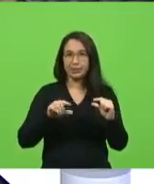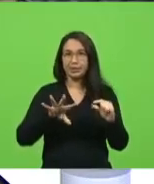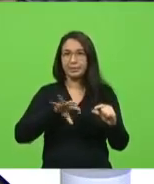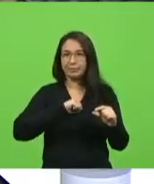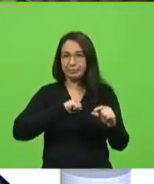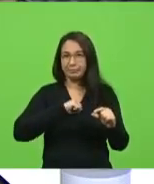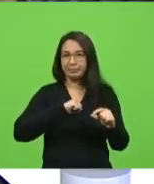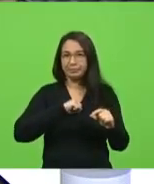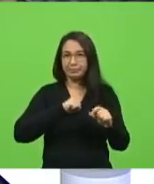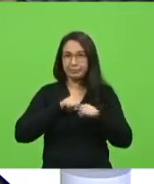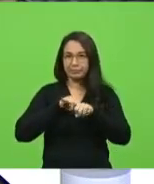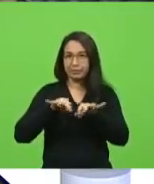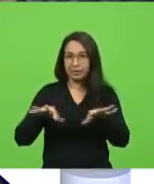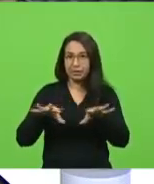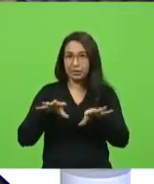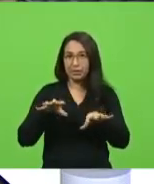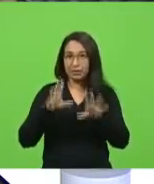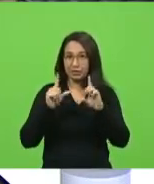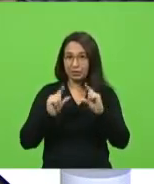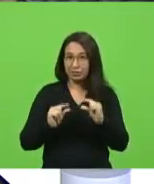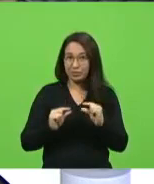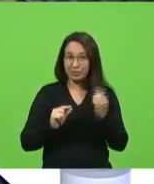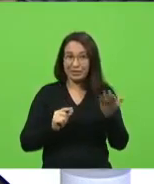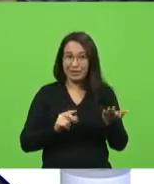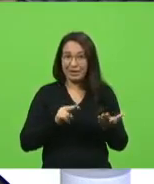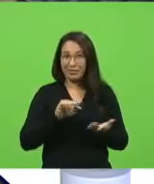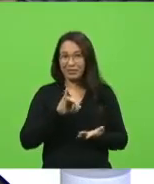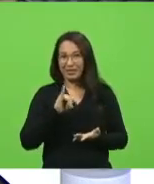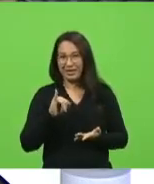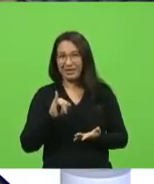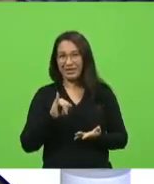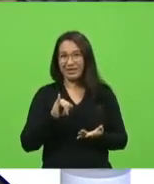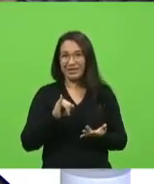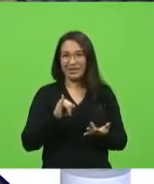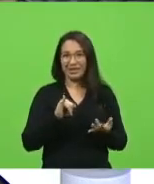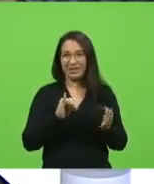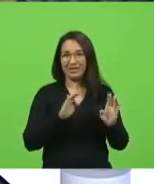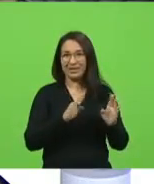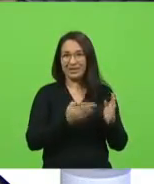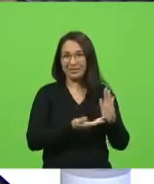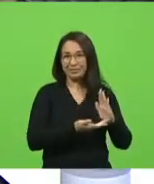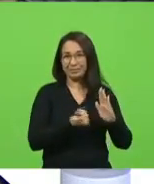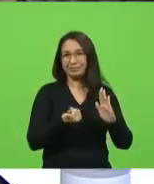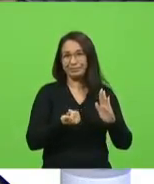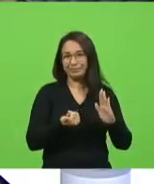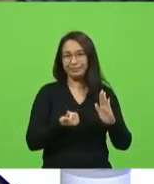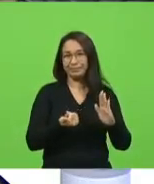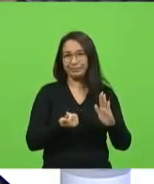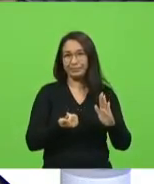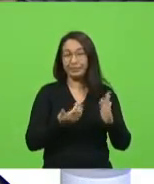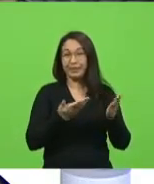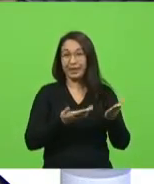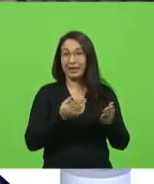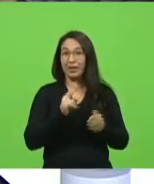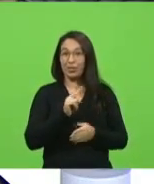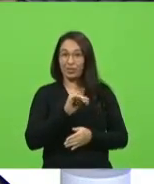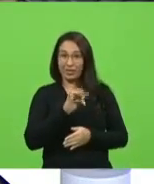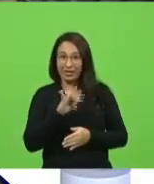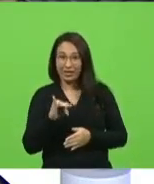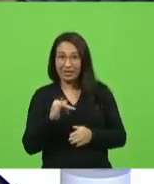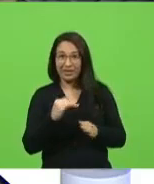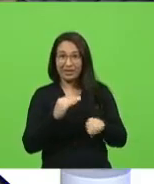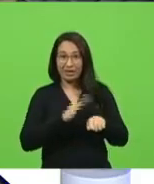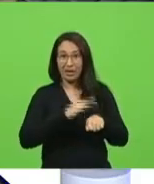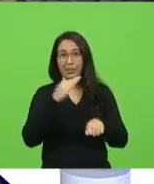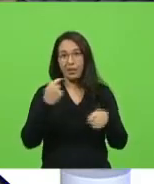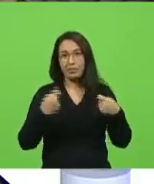um grau de risco alto. Você nunca consegue baixar o nível, porque as UTIs nunca estão muito acima da quantidade de infectados. E